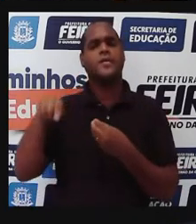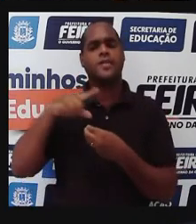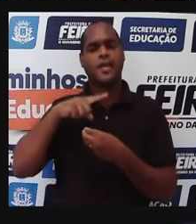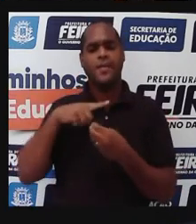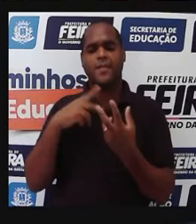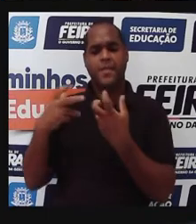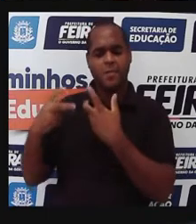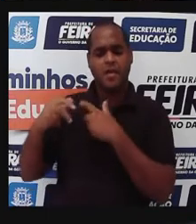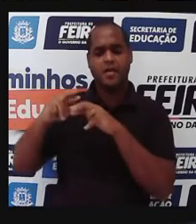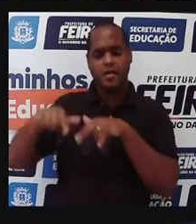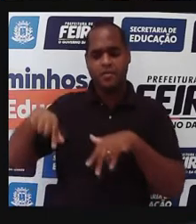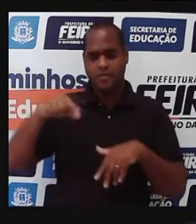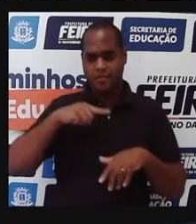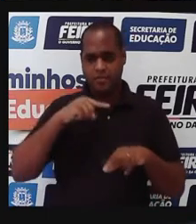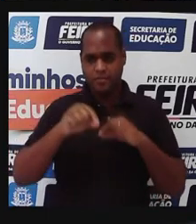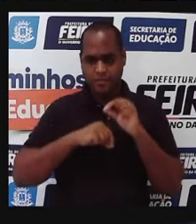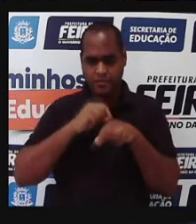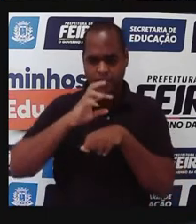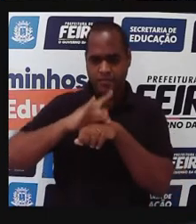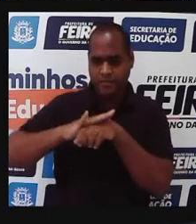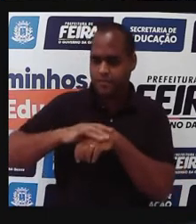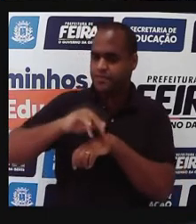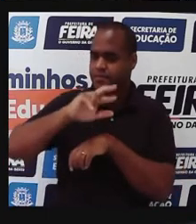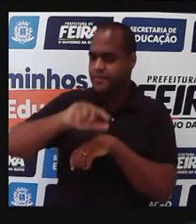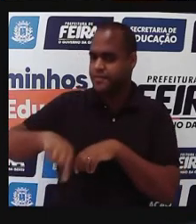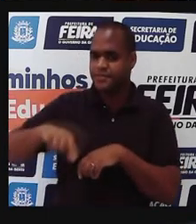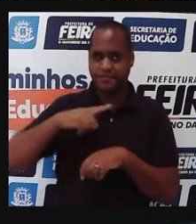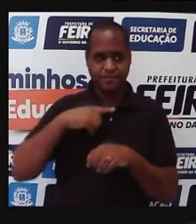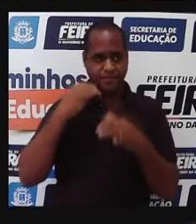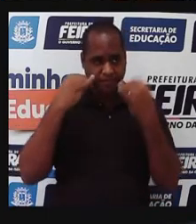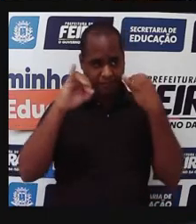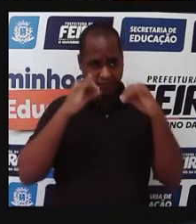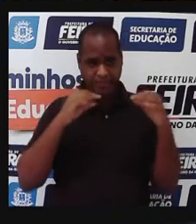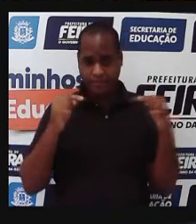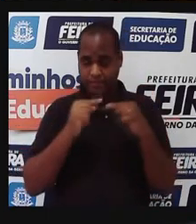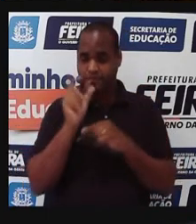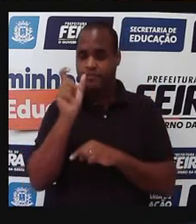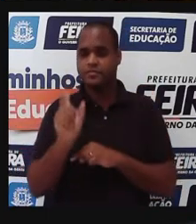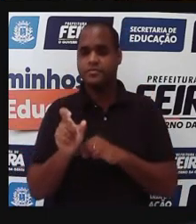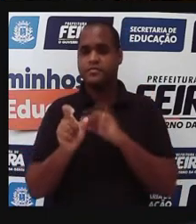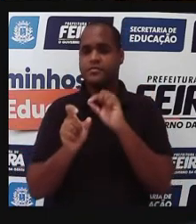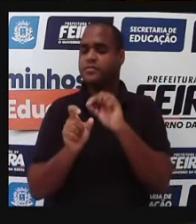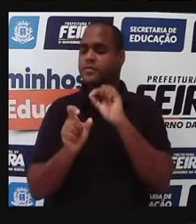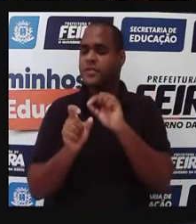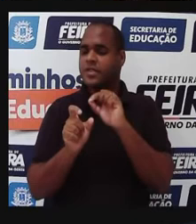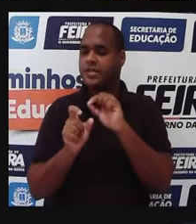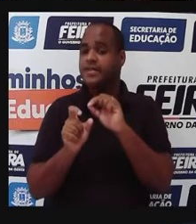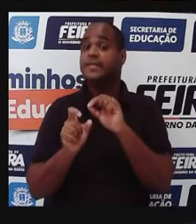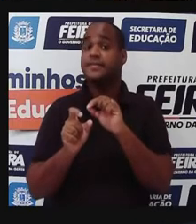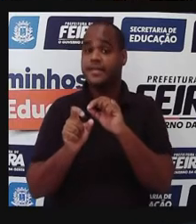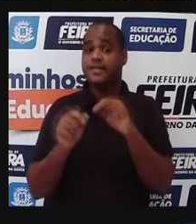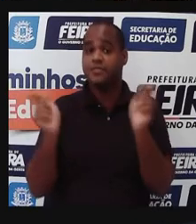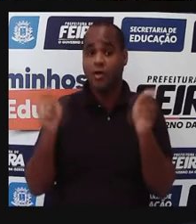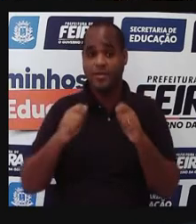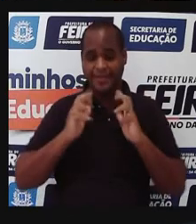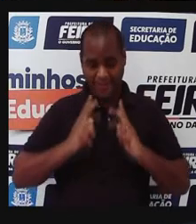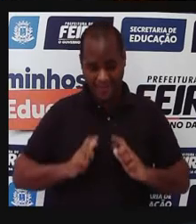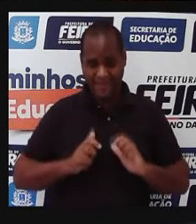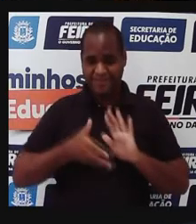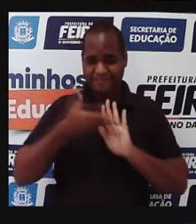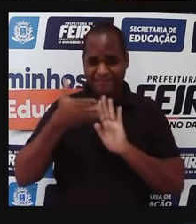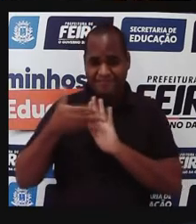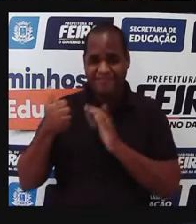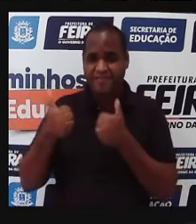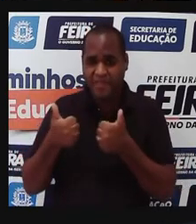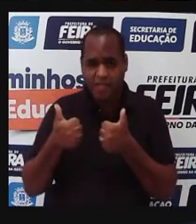Que muitas vezes, essas doenças negligenciadas, elas são causadas por má condições de higiene. E